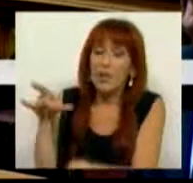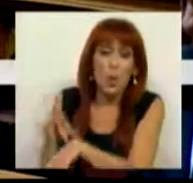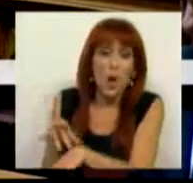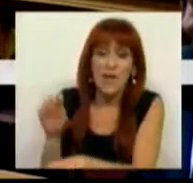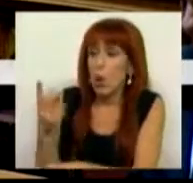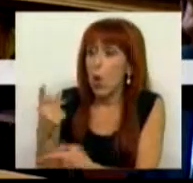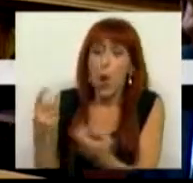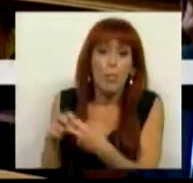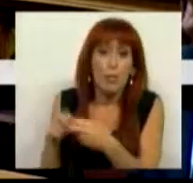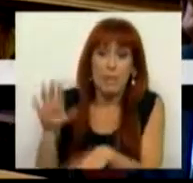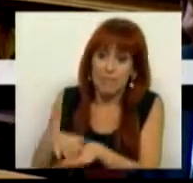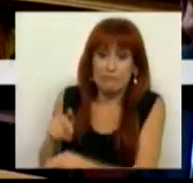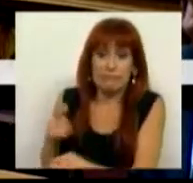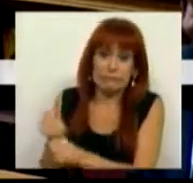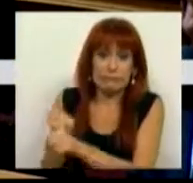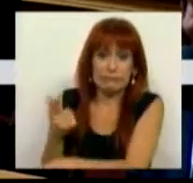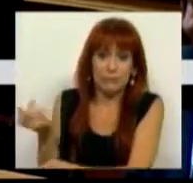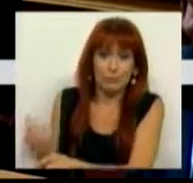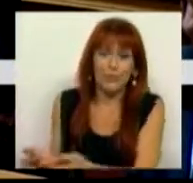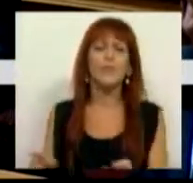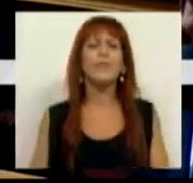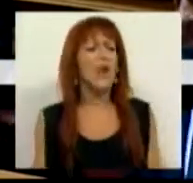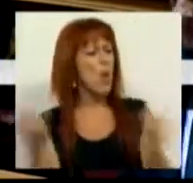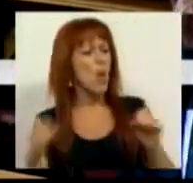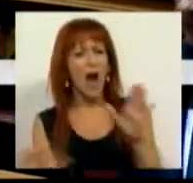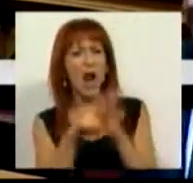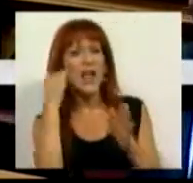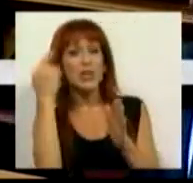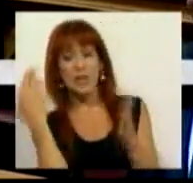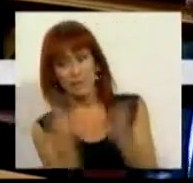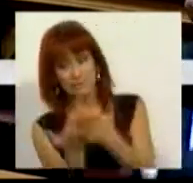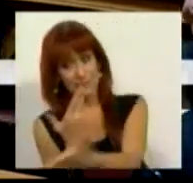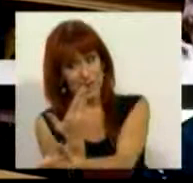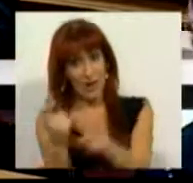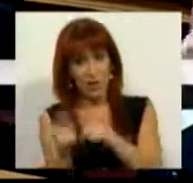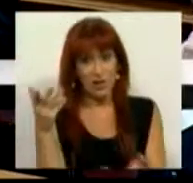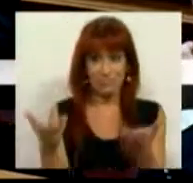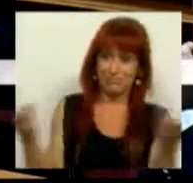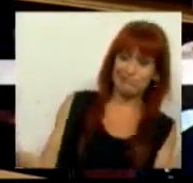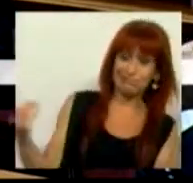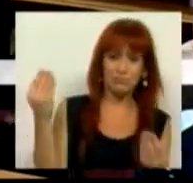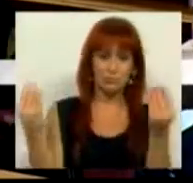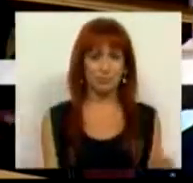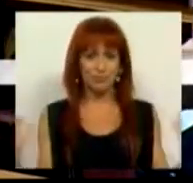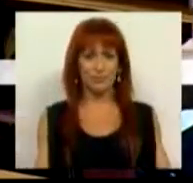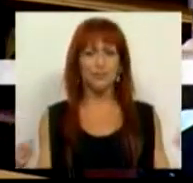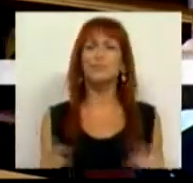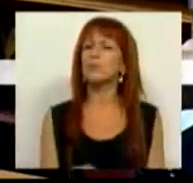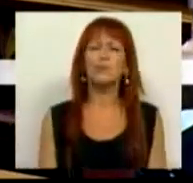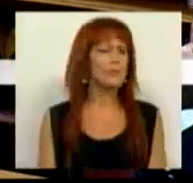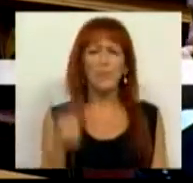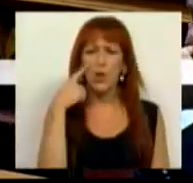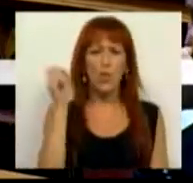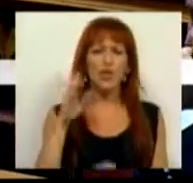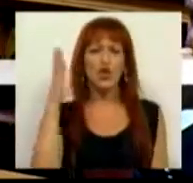doença ou invalidez. Esta ausência de legislação específica, logo equilibrada e justa, não se